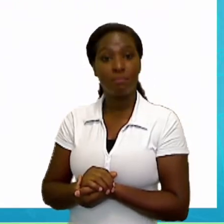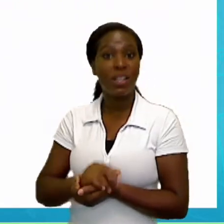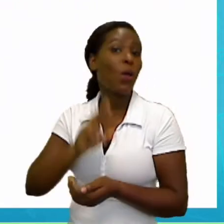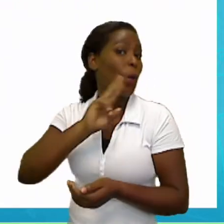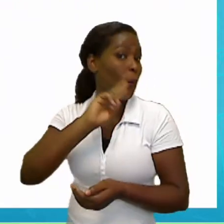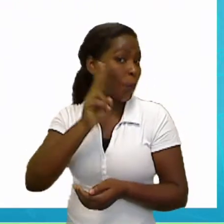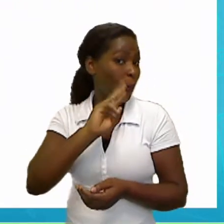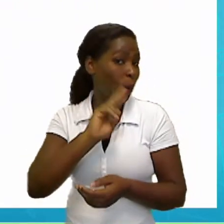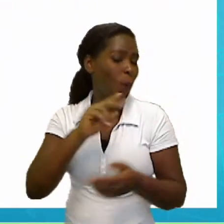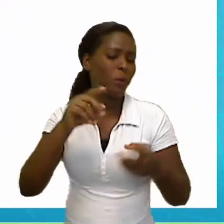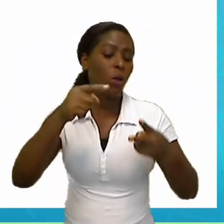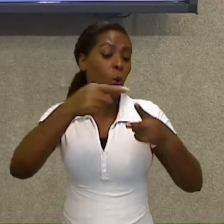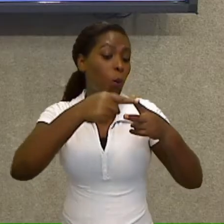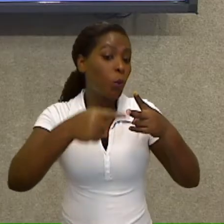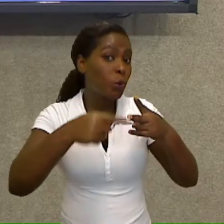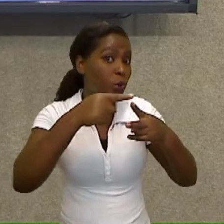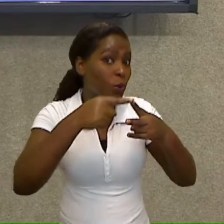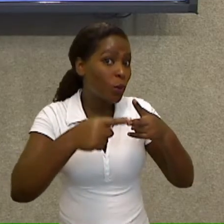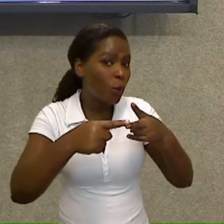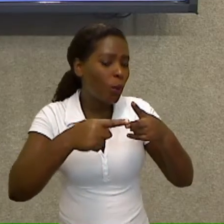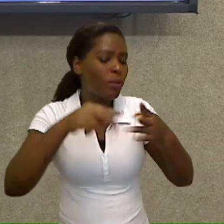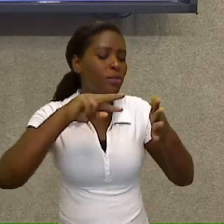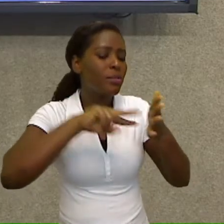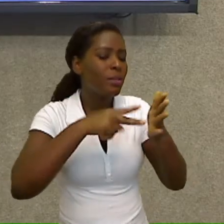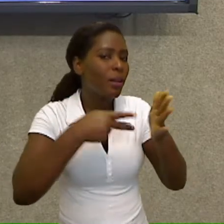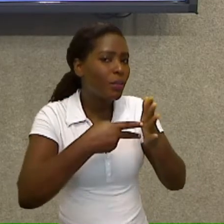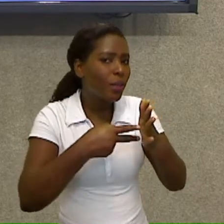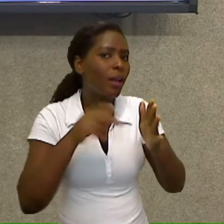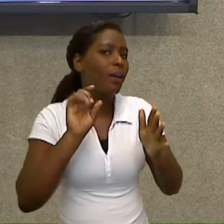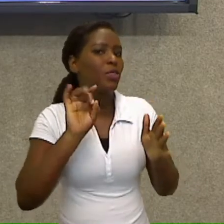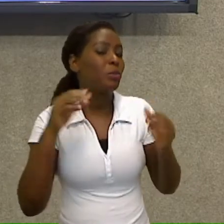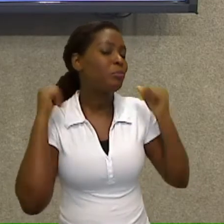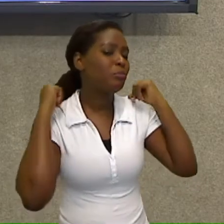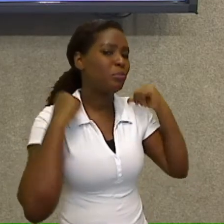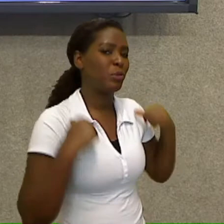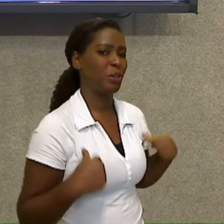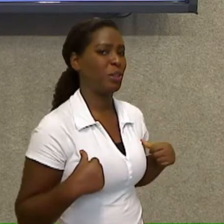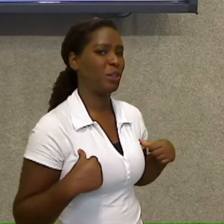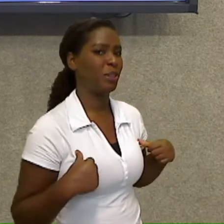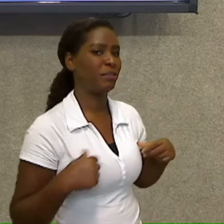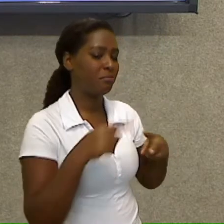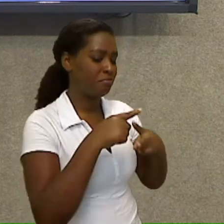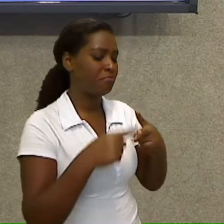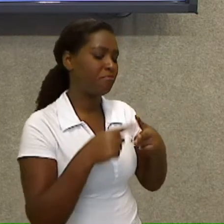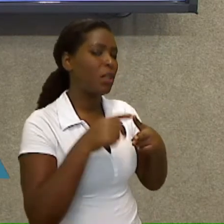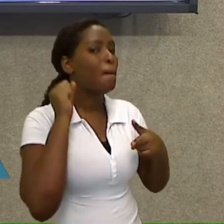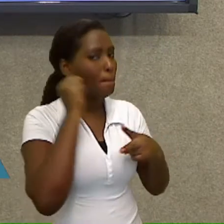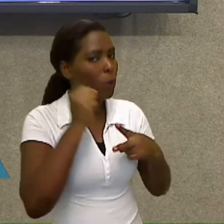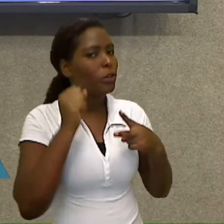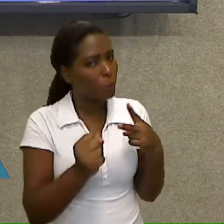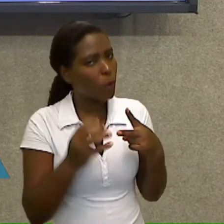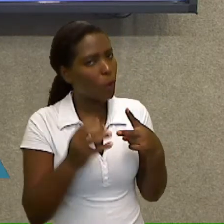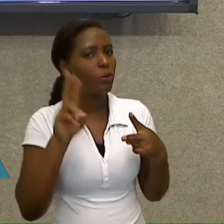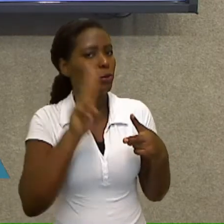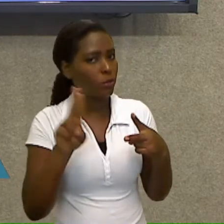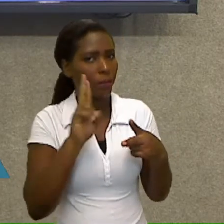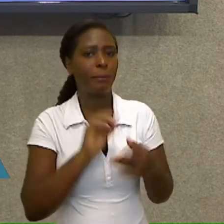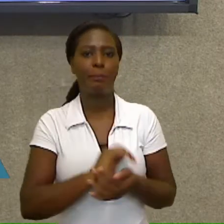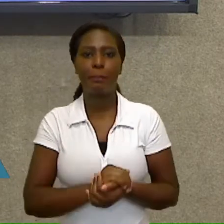Mochila. Então, eu posso dizer school bag ou backpack para mochila, ok? São as duas formas que eu tenho.